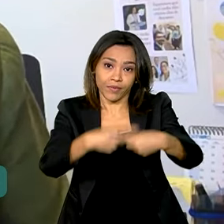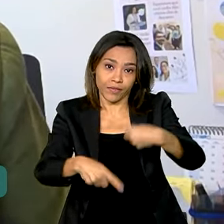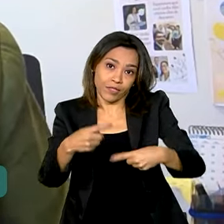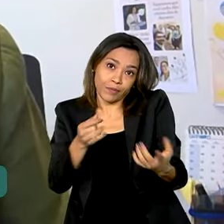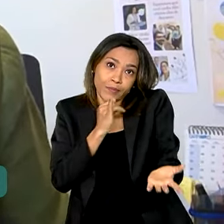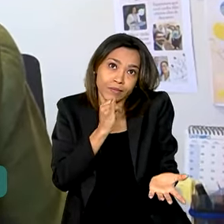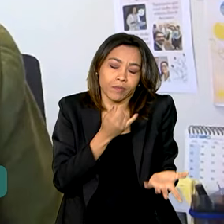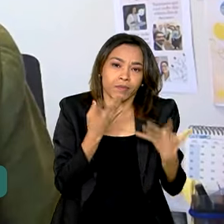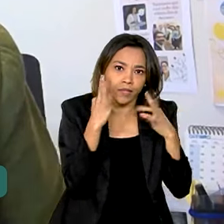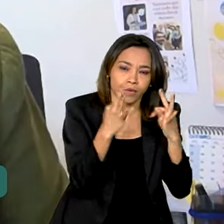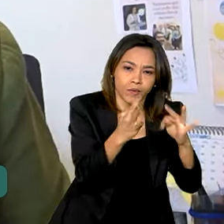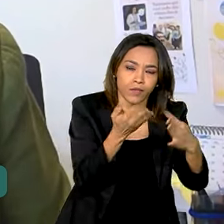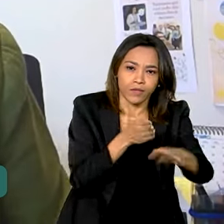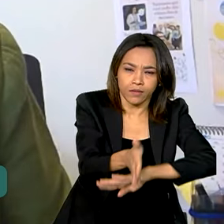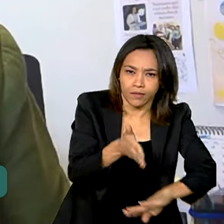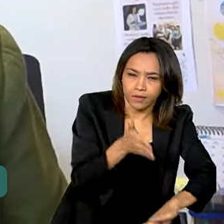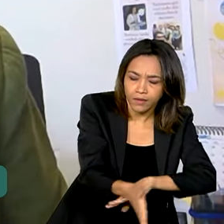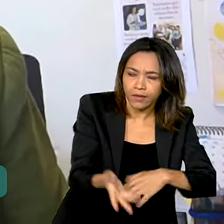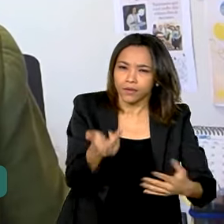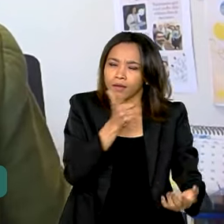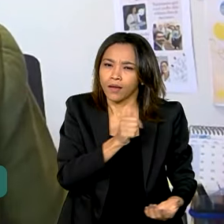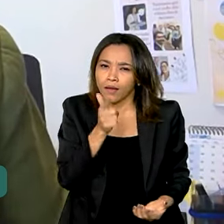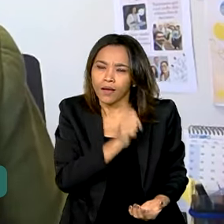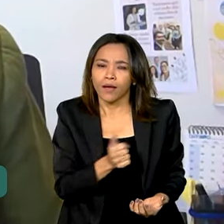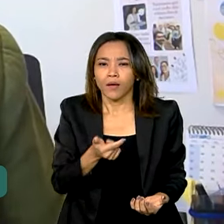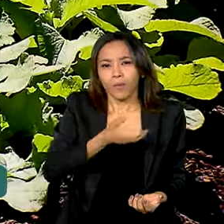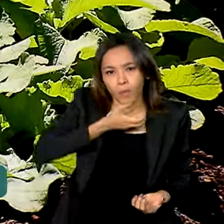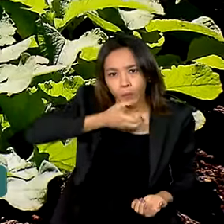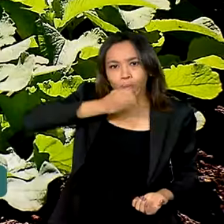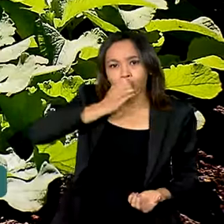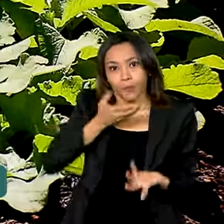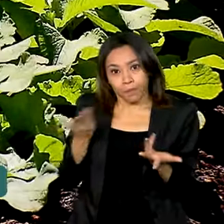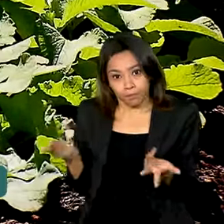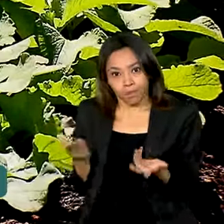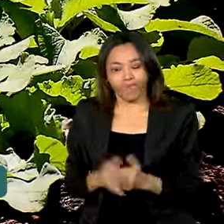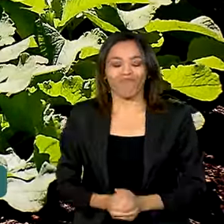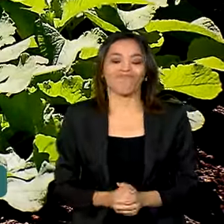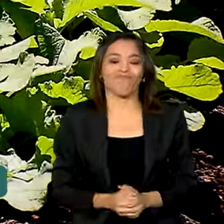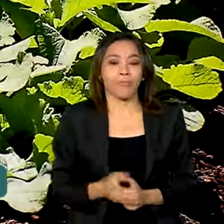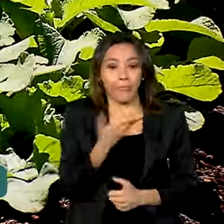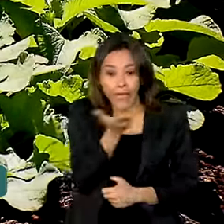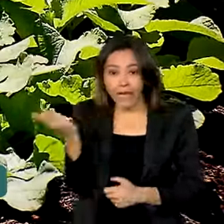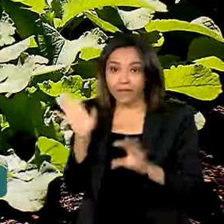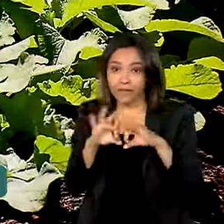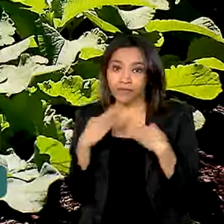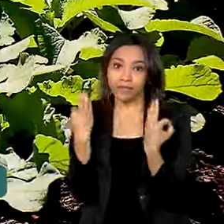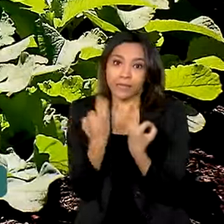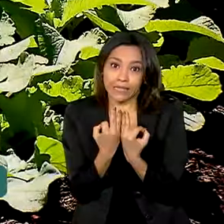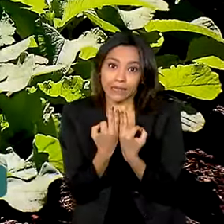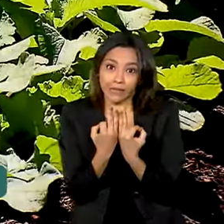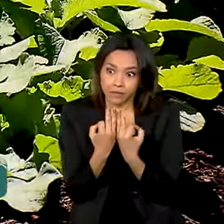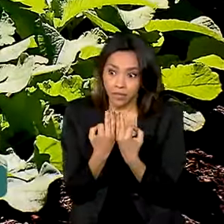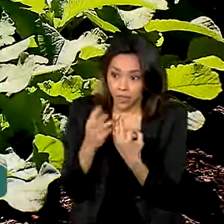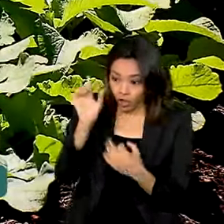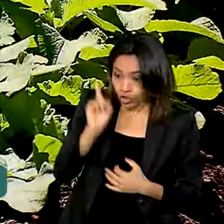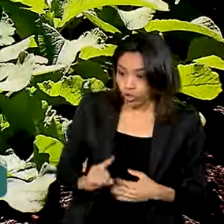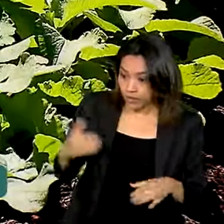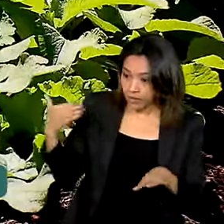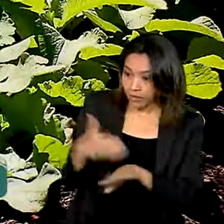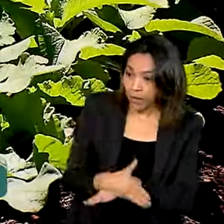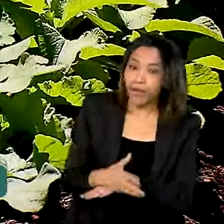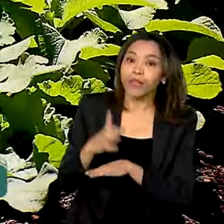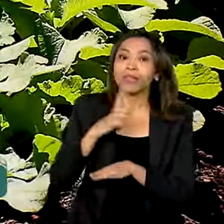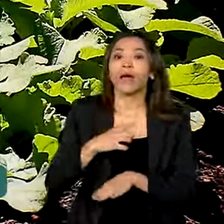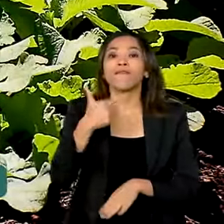tecnologias de acesso à água para consumo humano. As famílias aptas a participarem do programa estão em